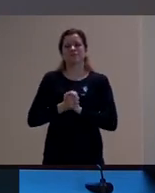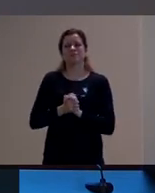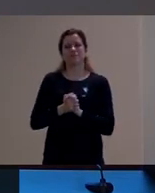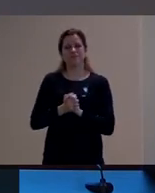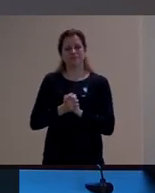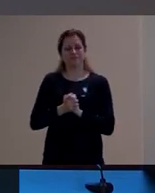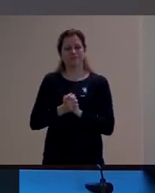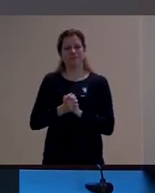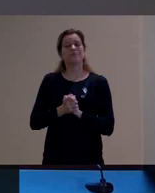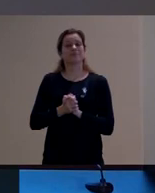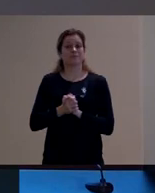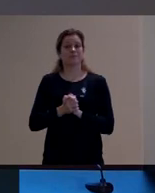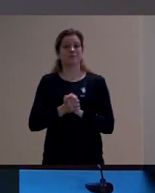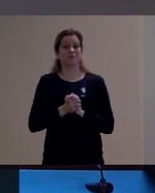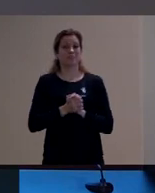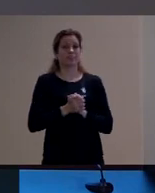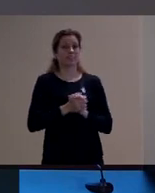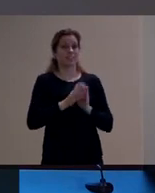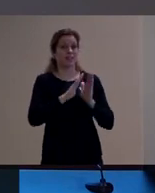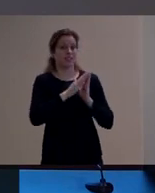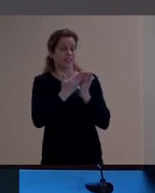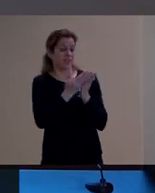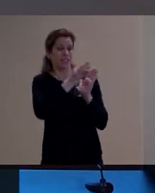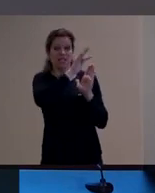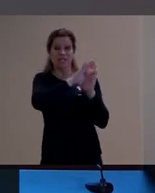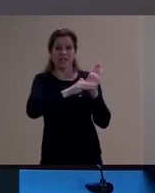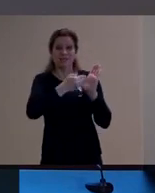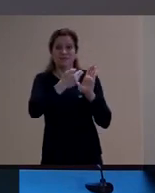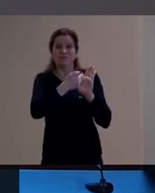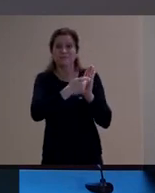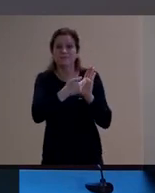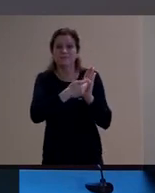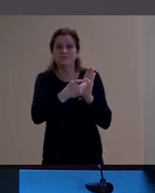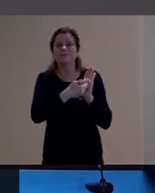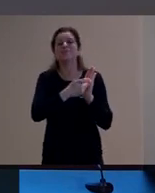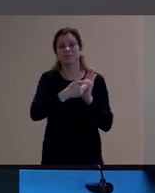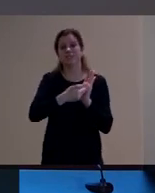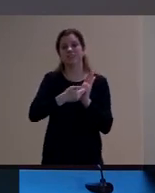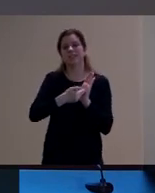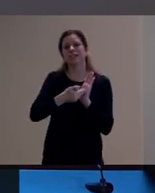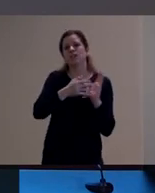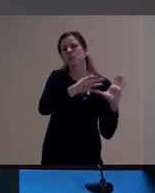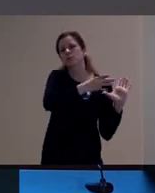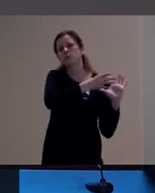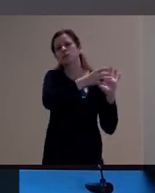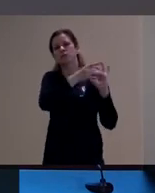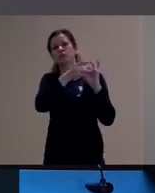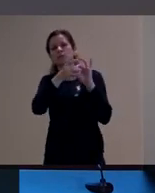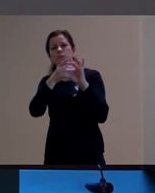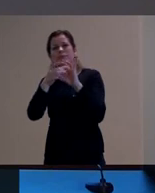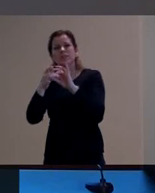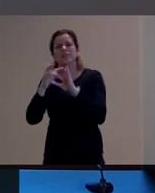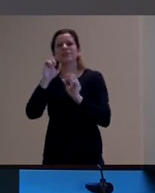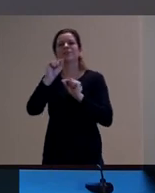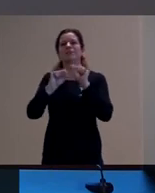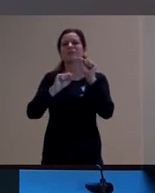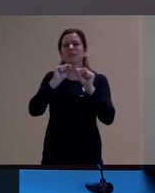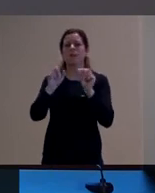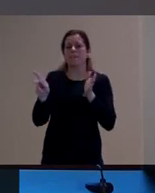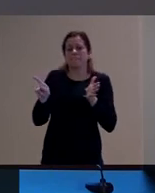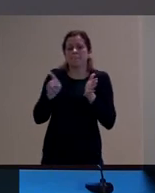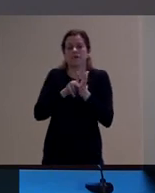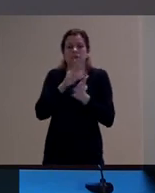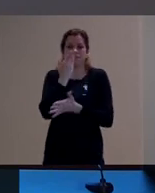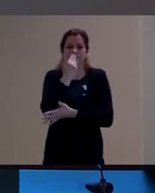E na obra dele isso aparece muito mais relacionado com um contexto de produção específica também para a infância